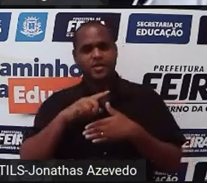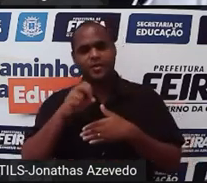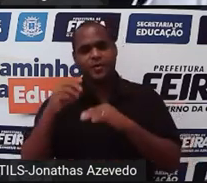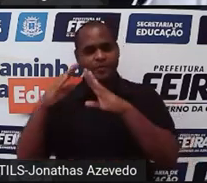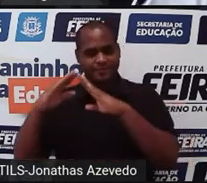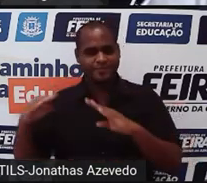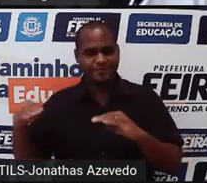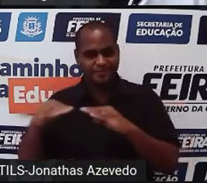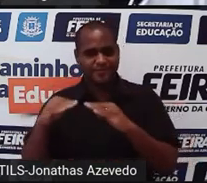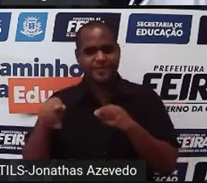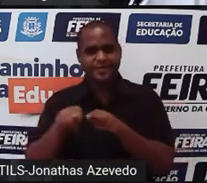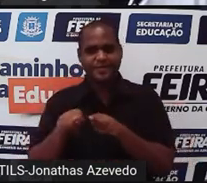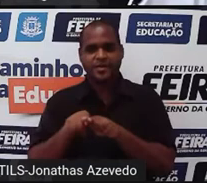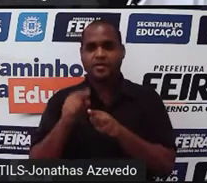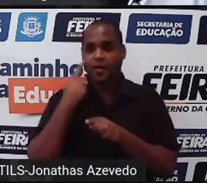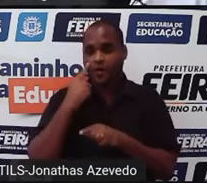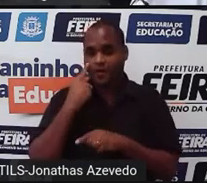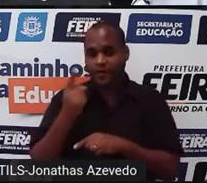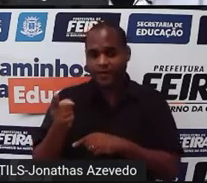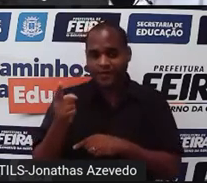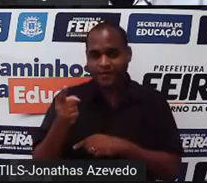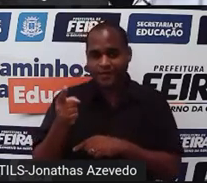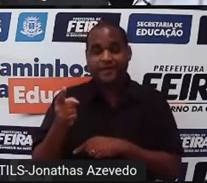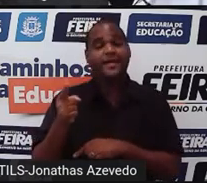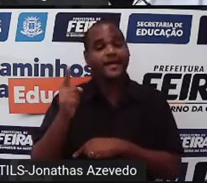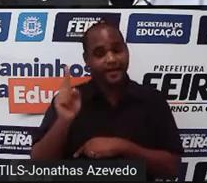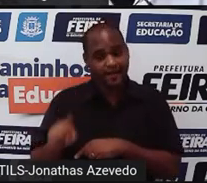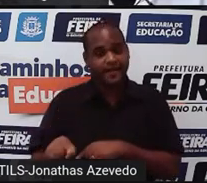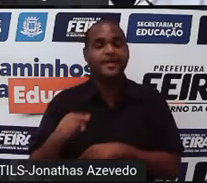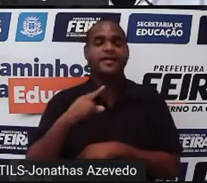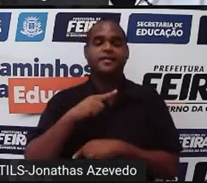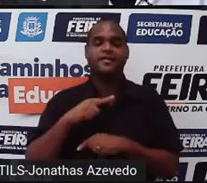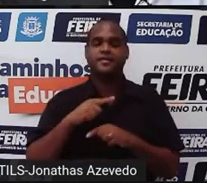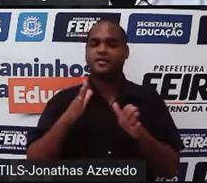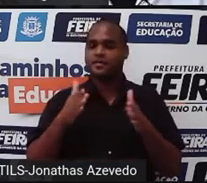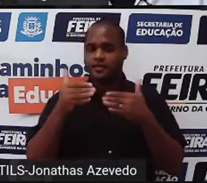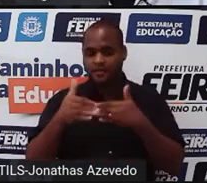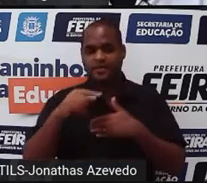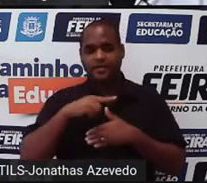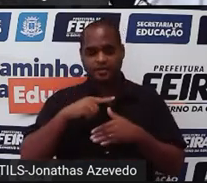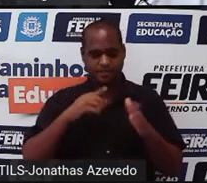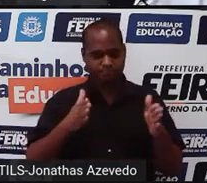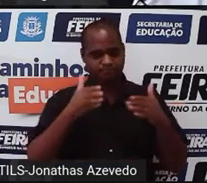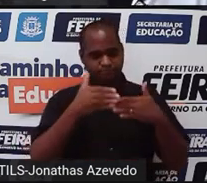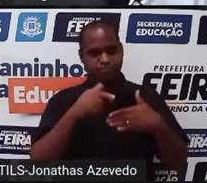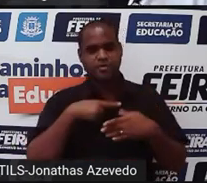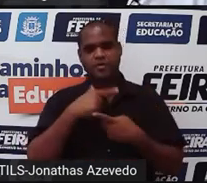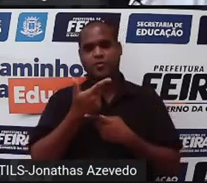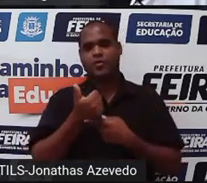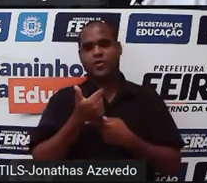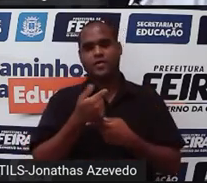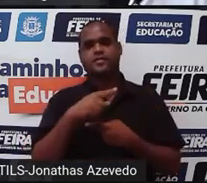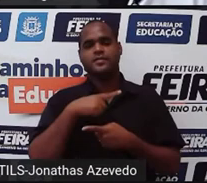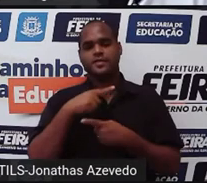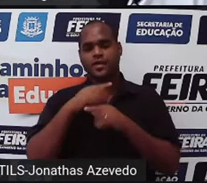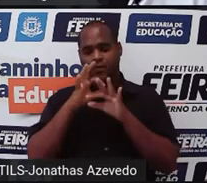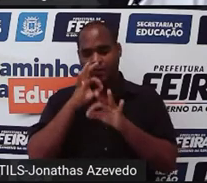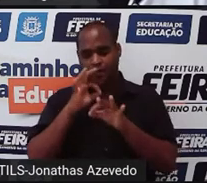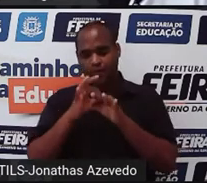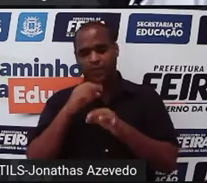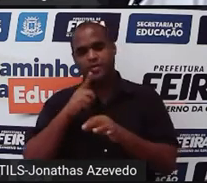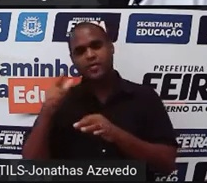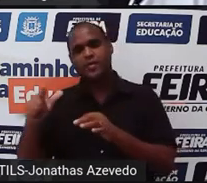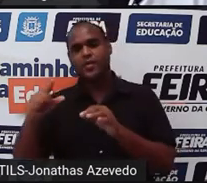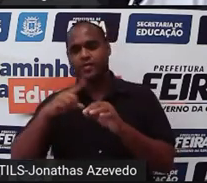Observe. Olha a figura aqui do lado. Na figura do lado, tem um cubo construído com 12 canudos, uma pirâmide de base